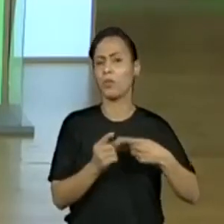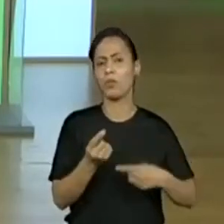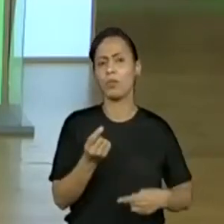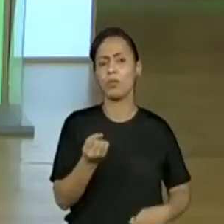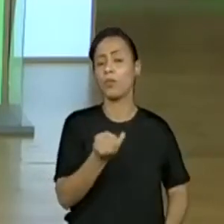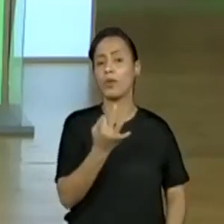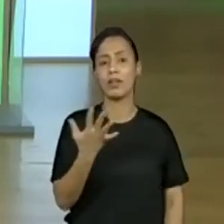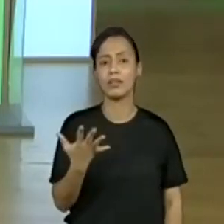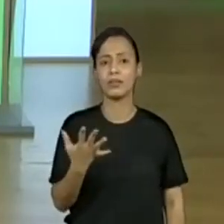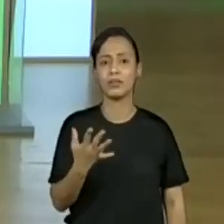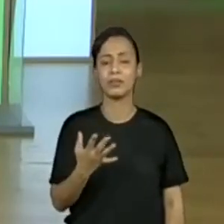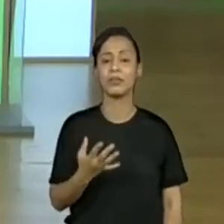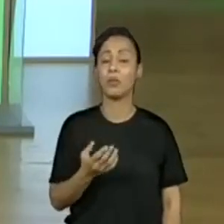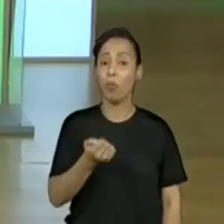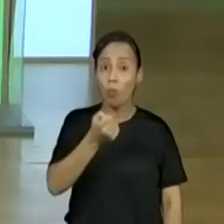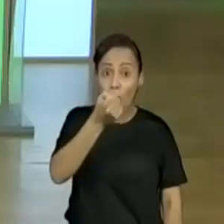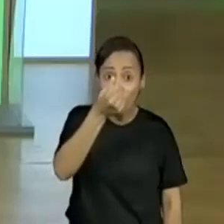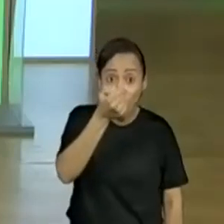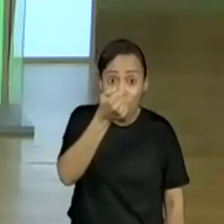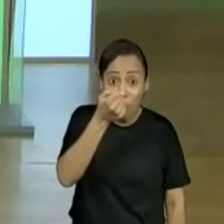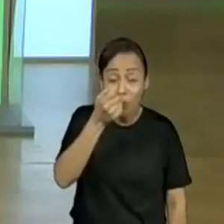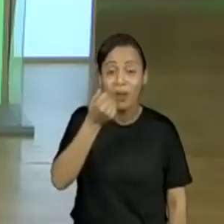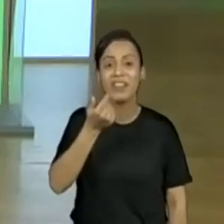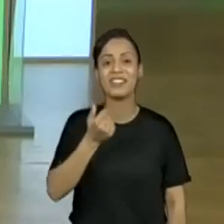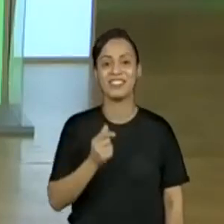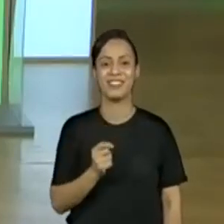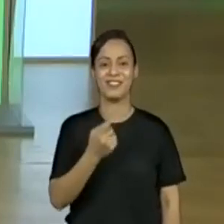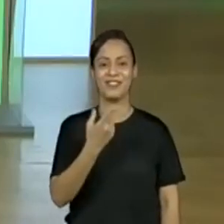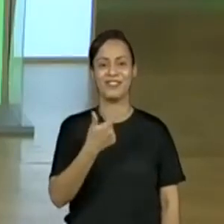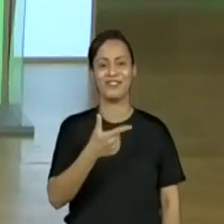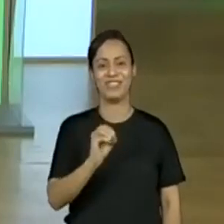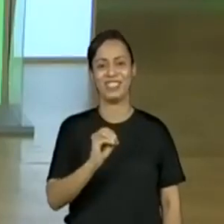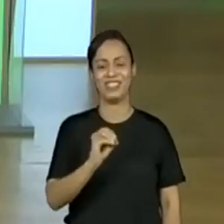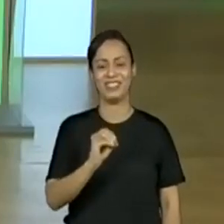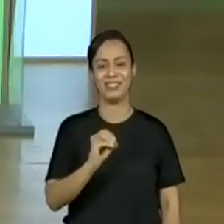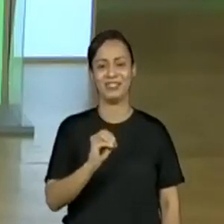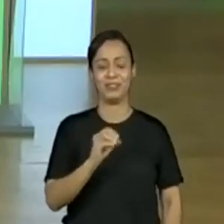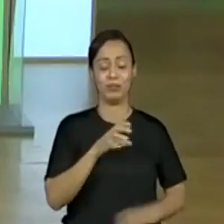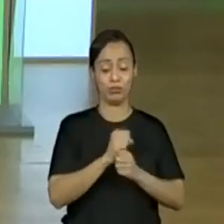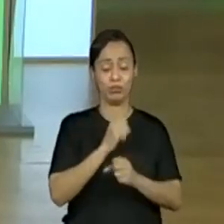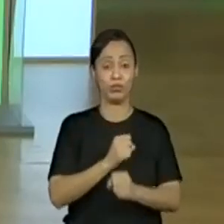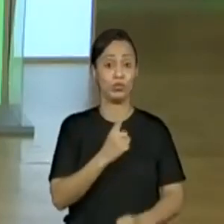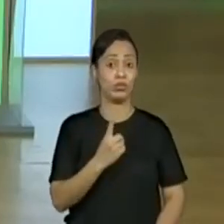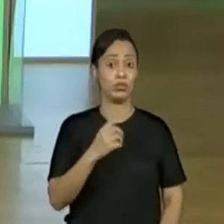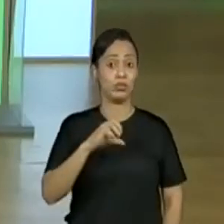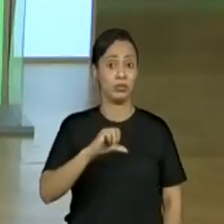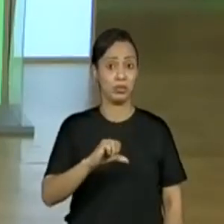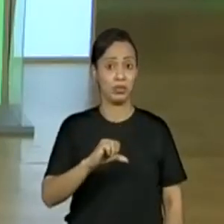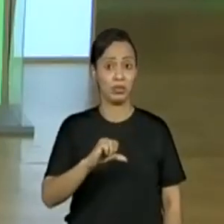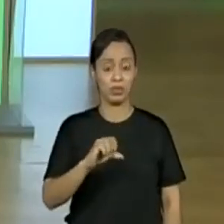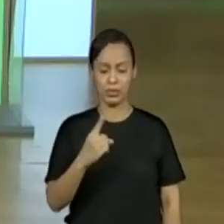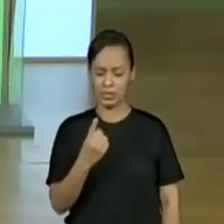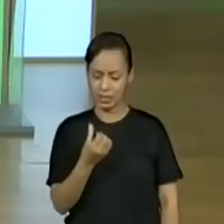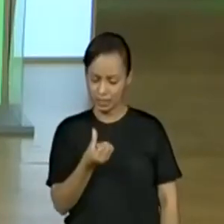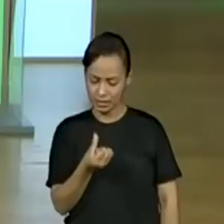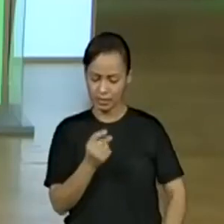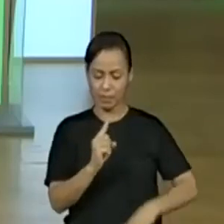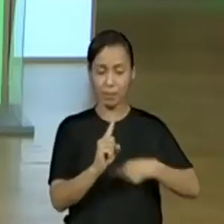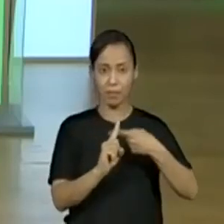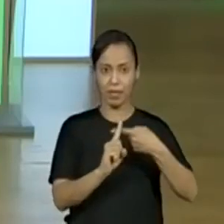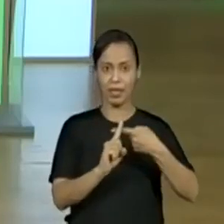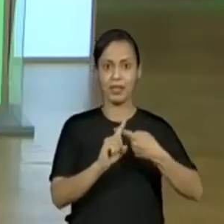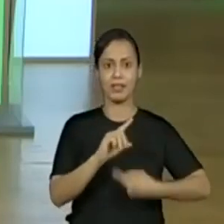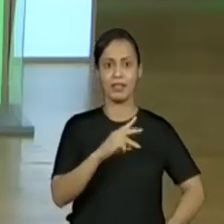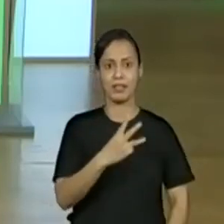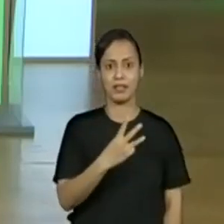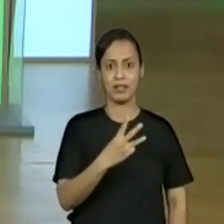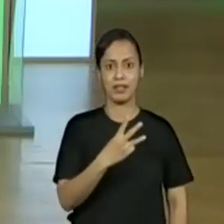dezenas completas, não é? Ele chegaria ali no número 19, olha só. Porque 16 mais 3 é igual a